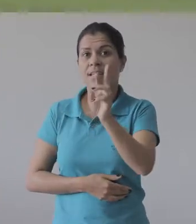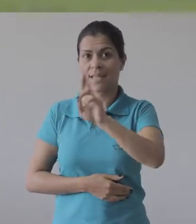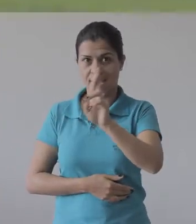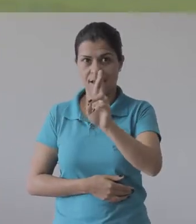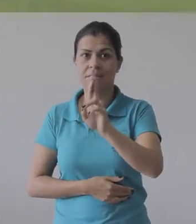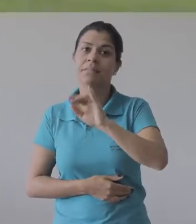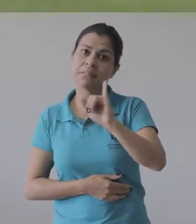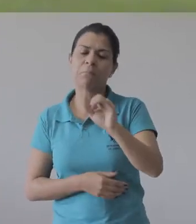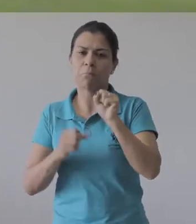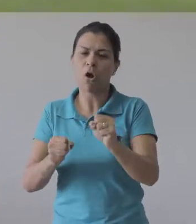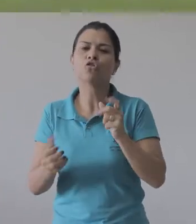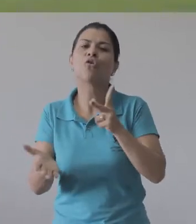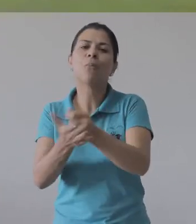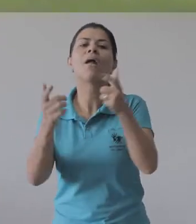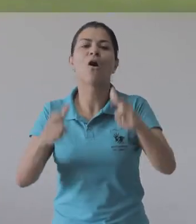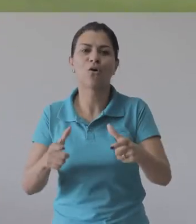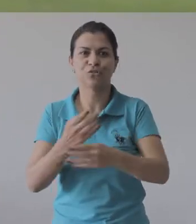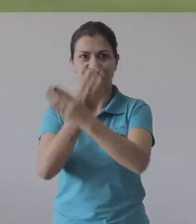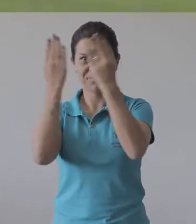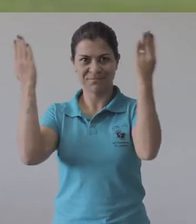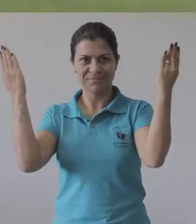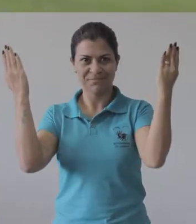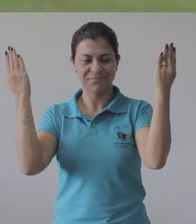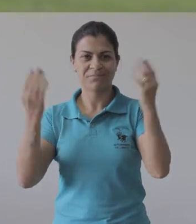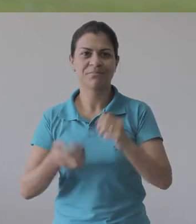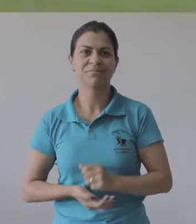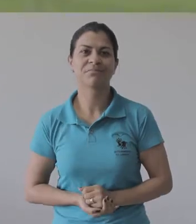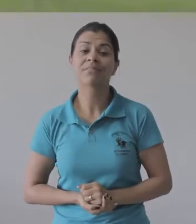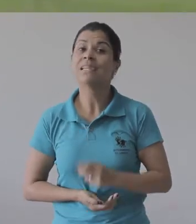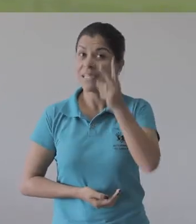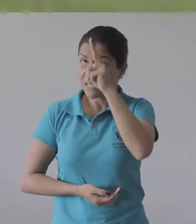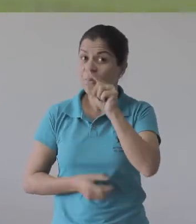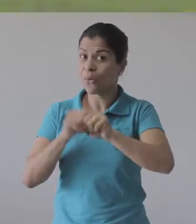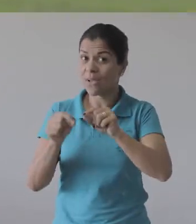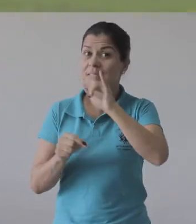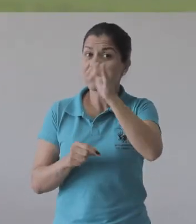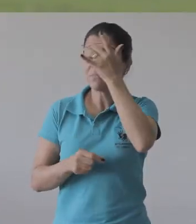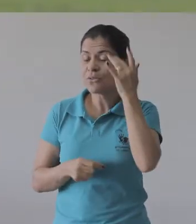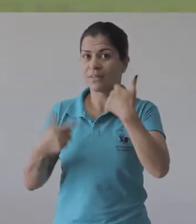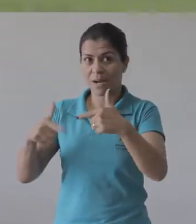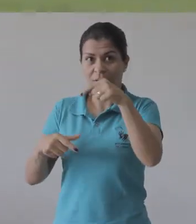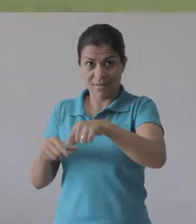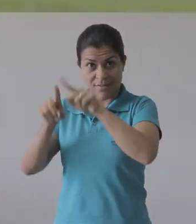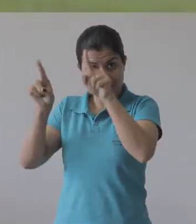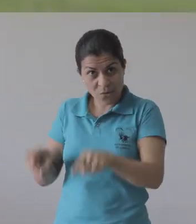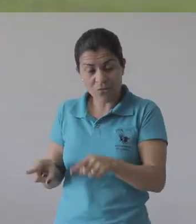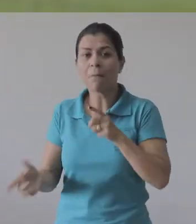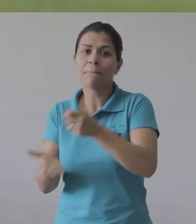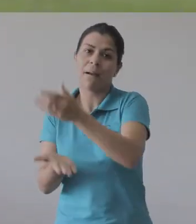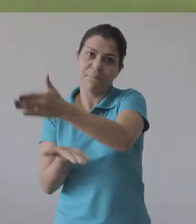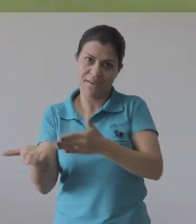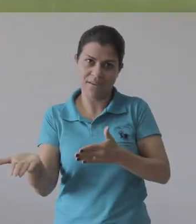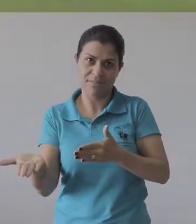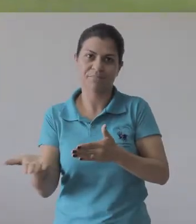60 reais a inteira e podem ser adquiridos pelo site todos.com.br. Lembrando, servidores da UFIS e estudantes